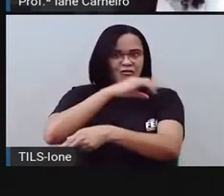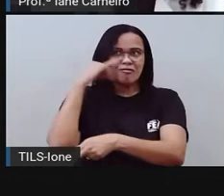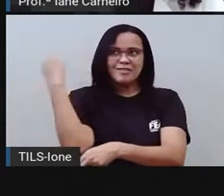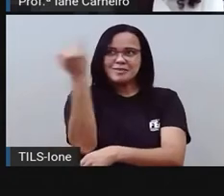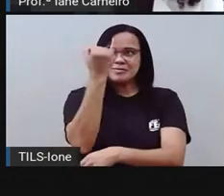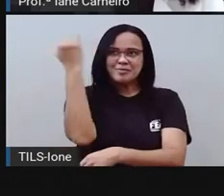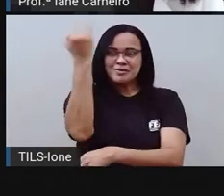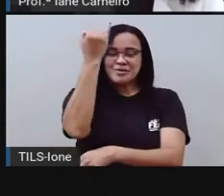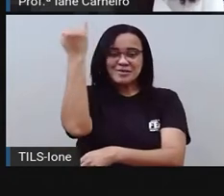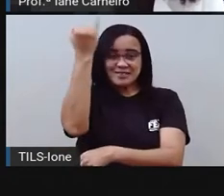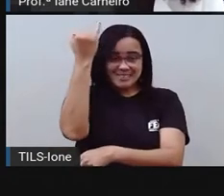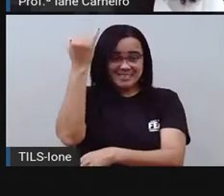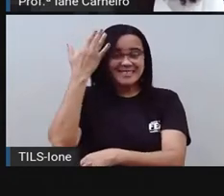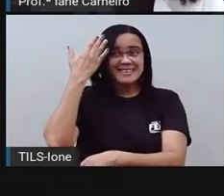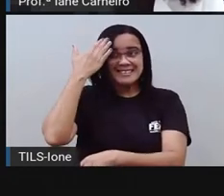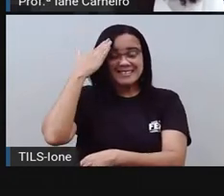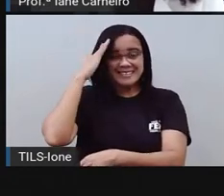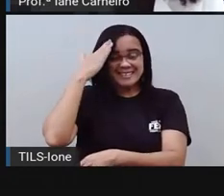valorizar o outro.